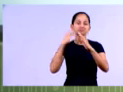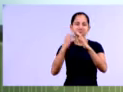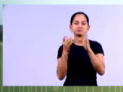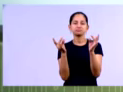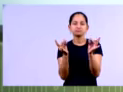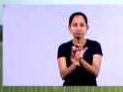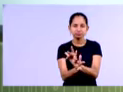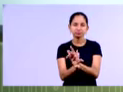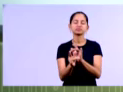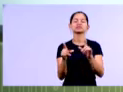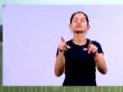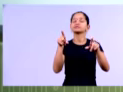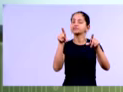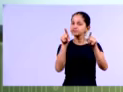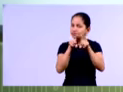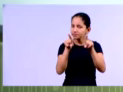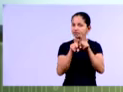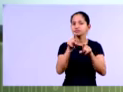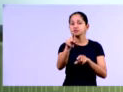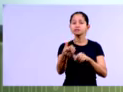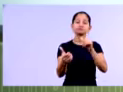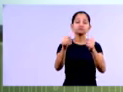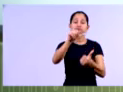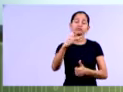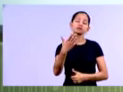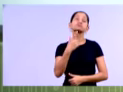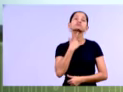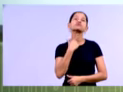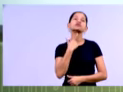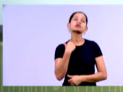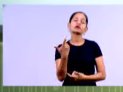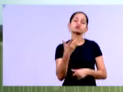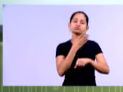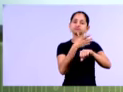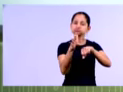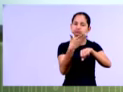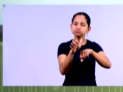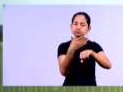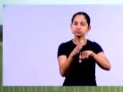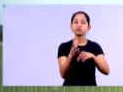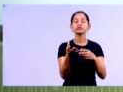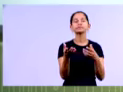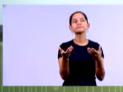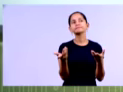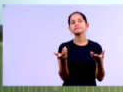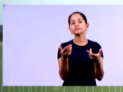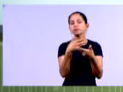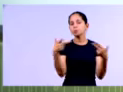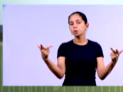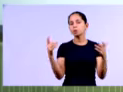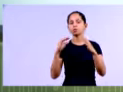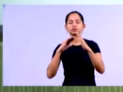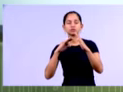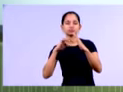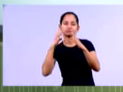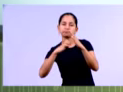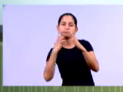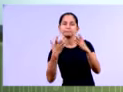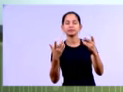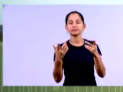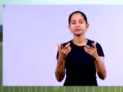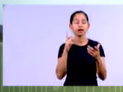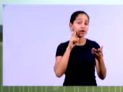perfeitamente e tecer suas análises. Ah, eu quero calcular uma liquidez corrente de uma empresa que eu vi na